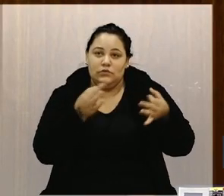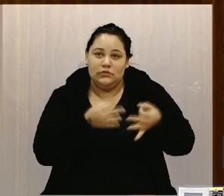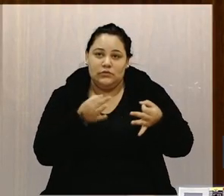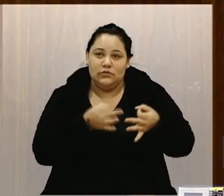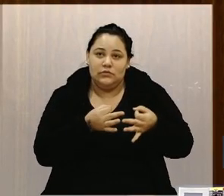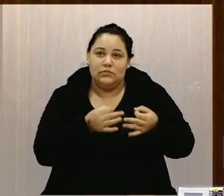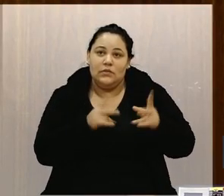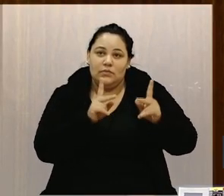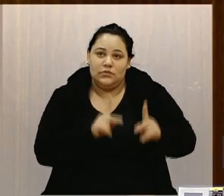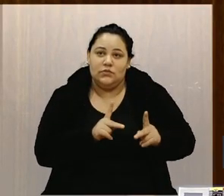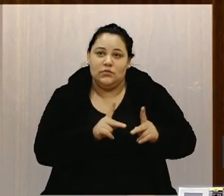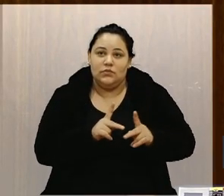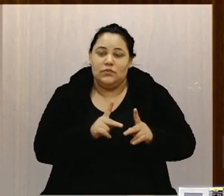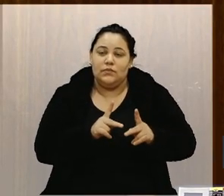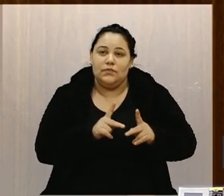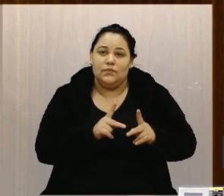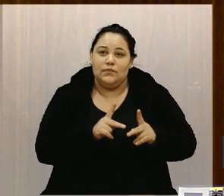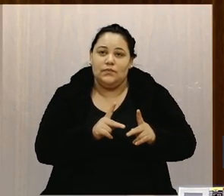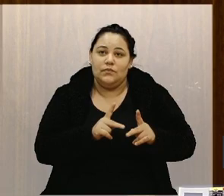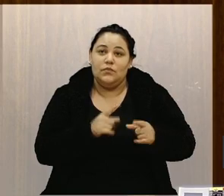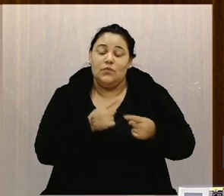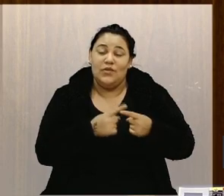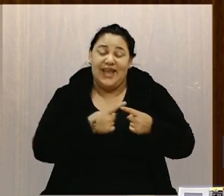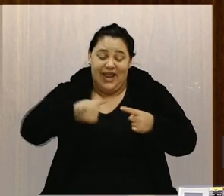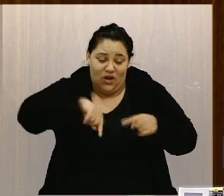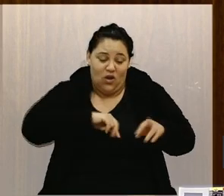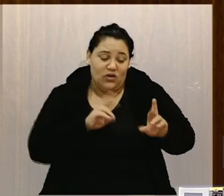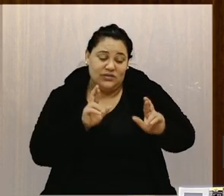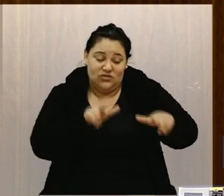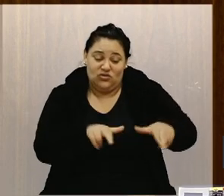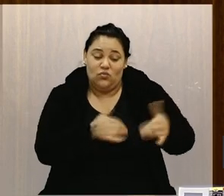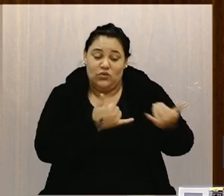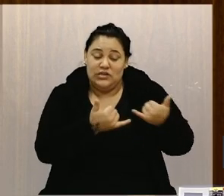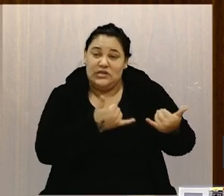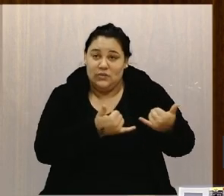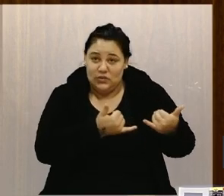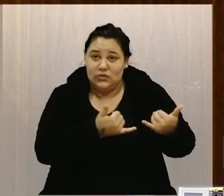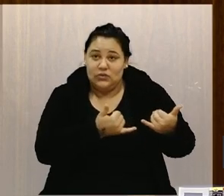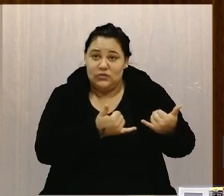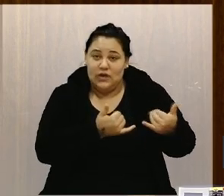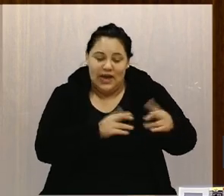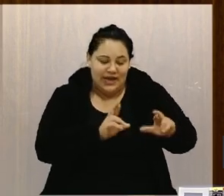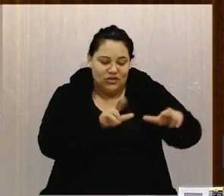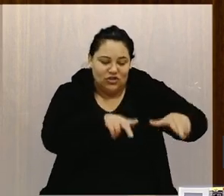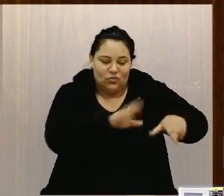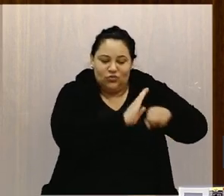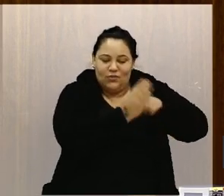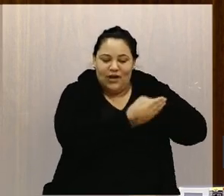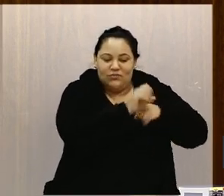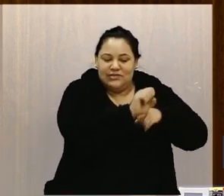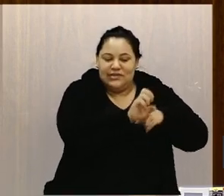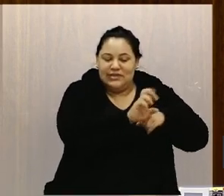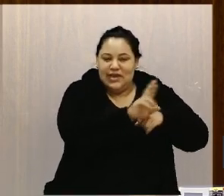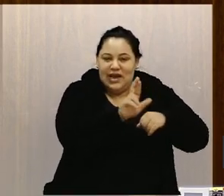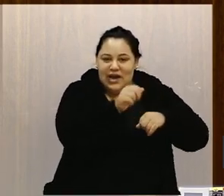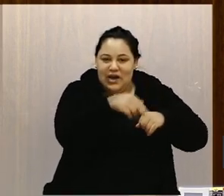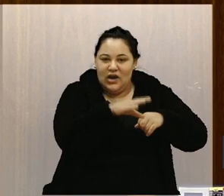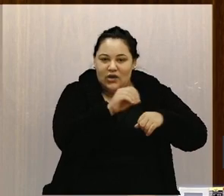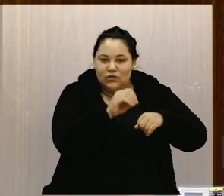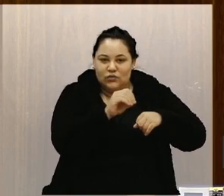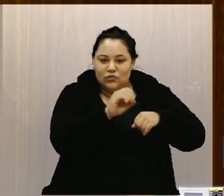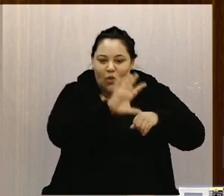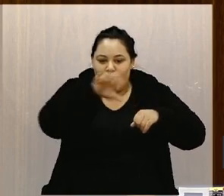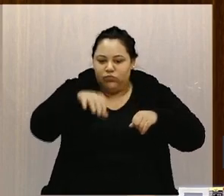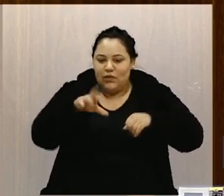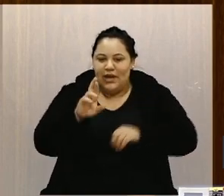porque a nossa região, a minha região, ali do Serrano, o Recanto